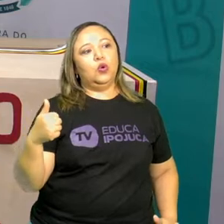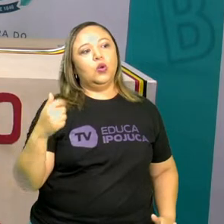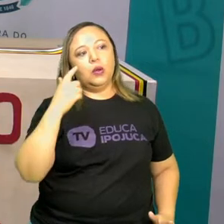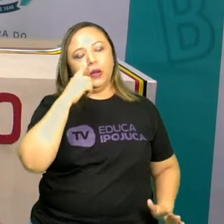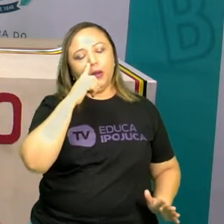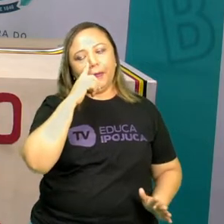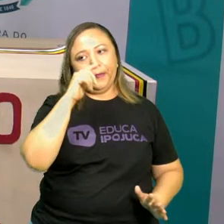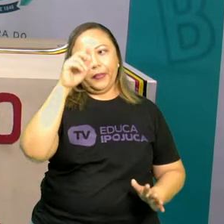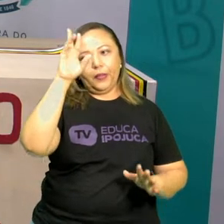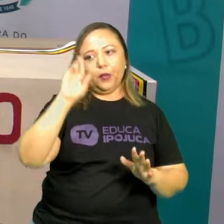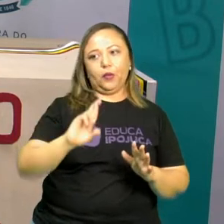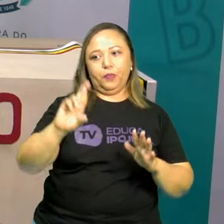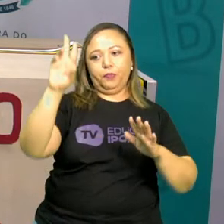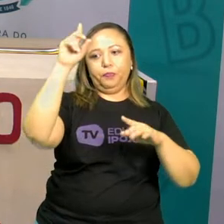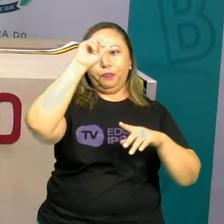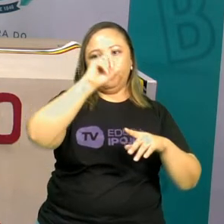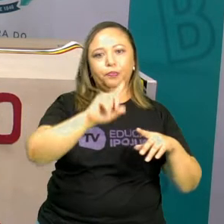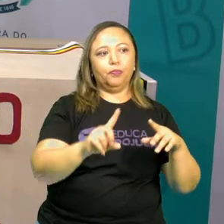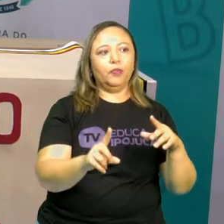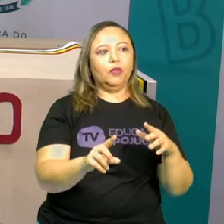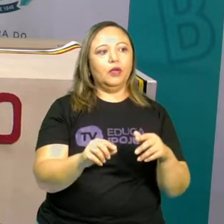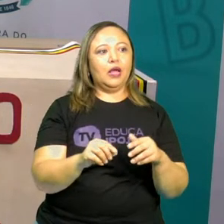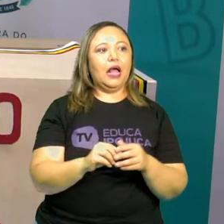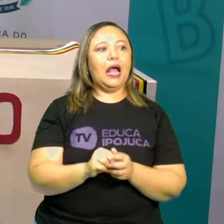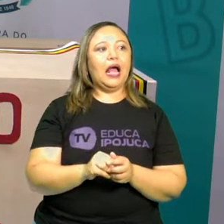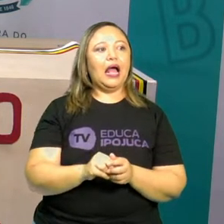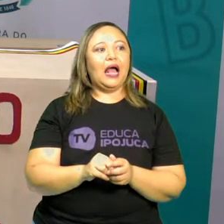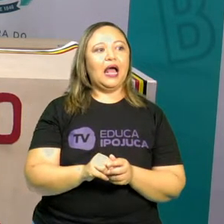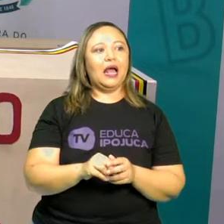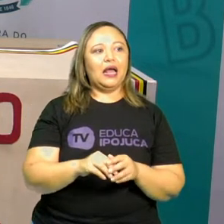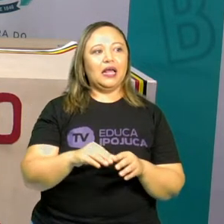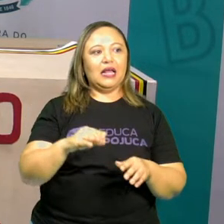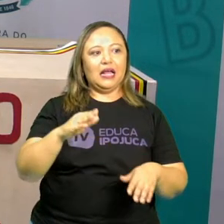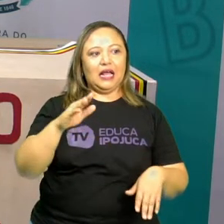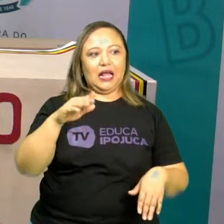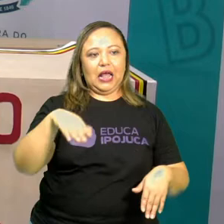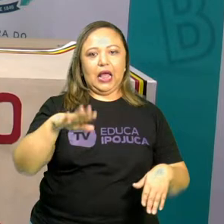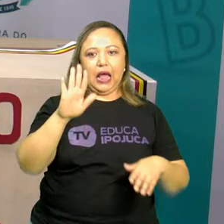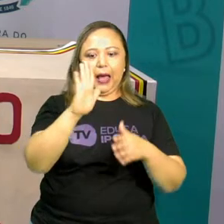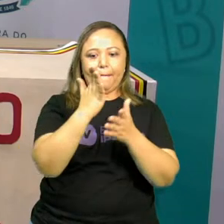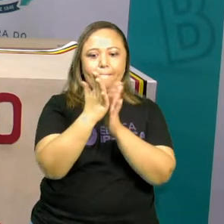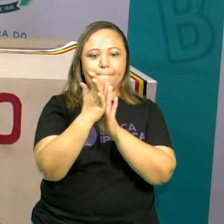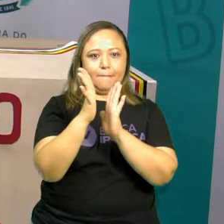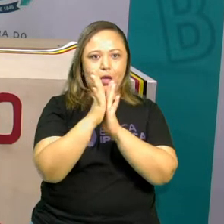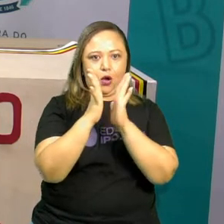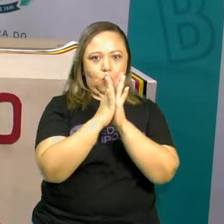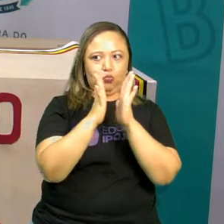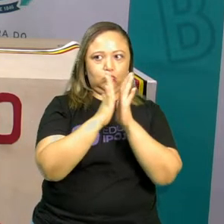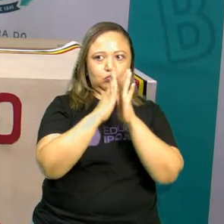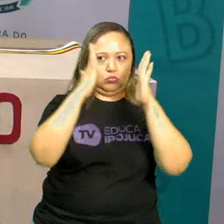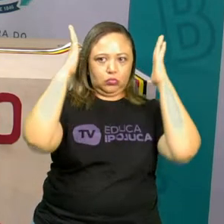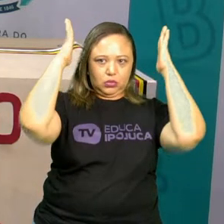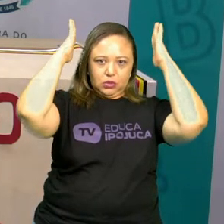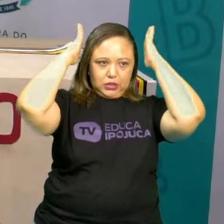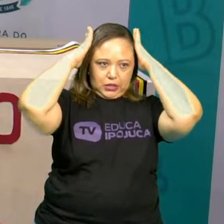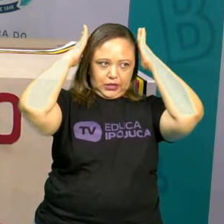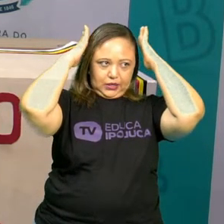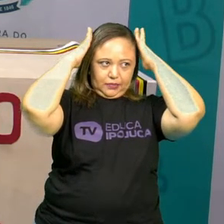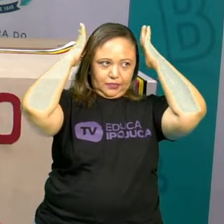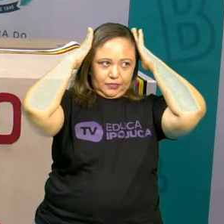O meu mestre mandou colocar a mão na cabeça. Olha só.